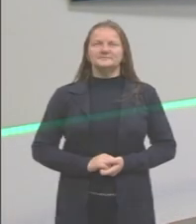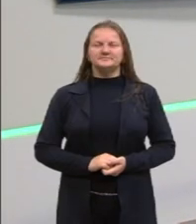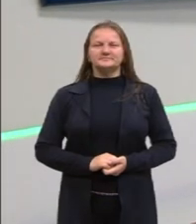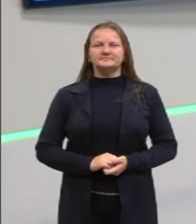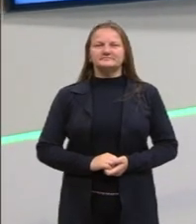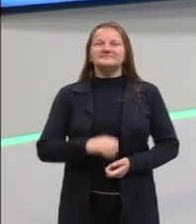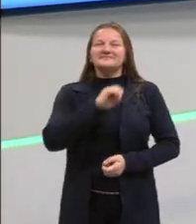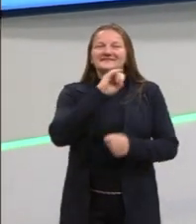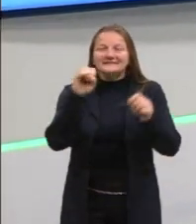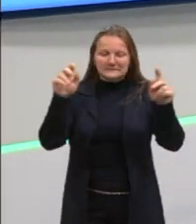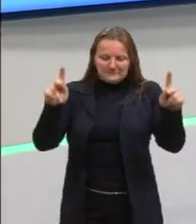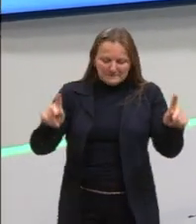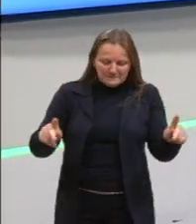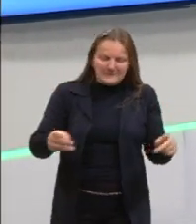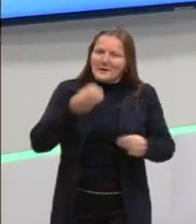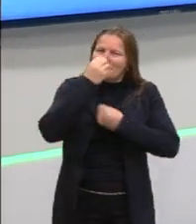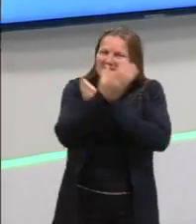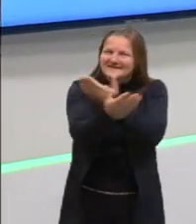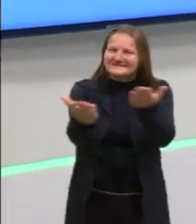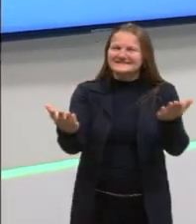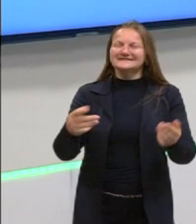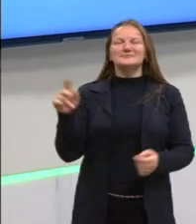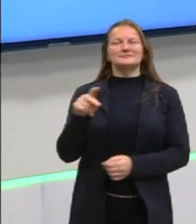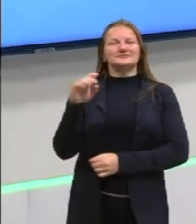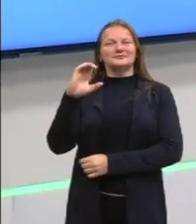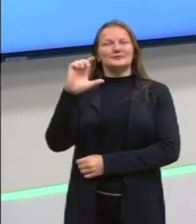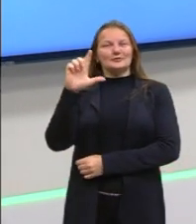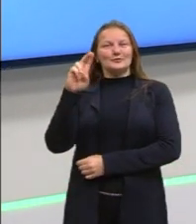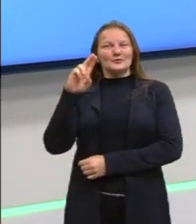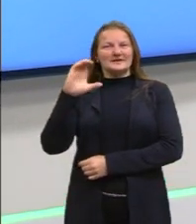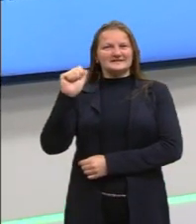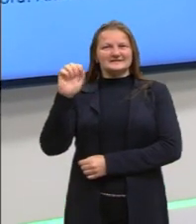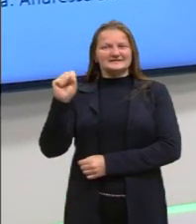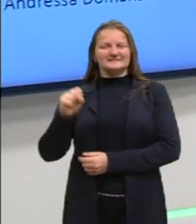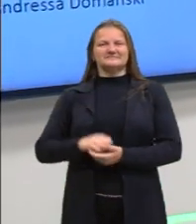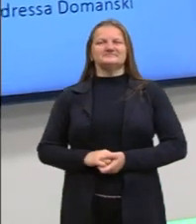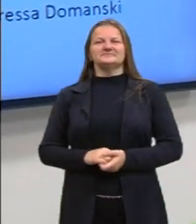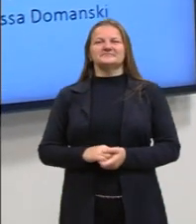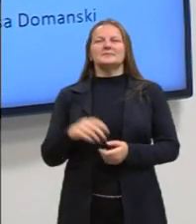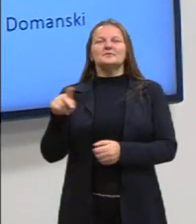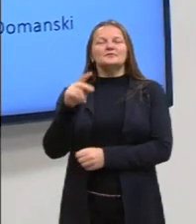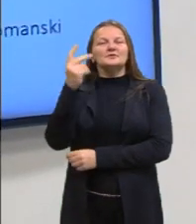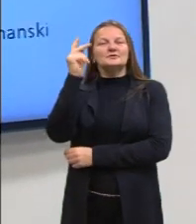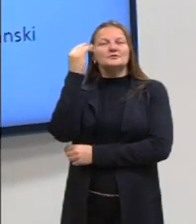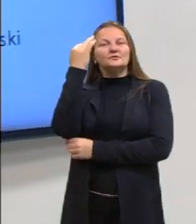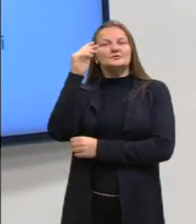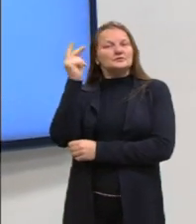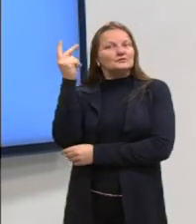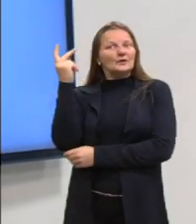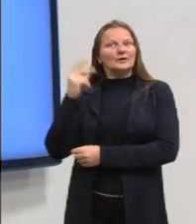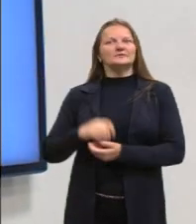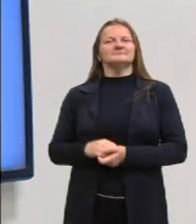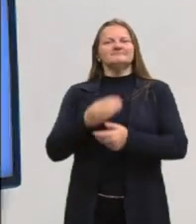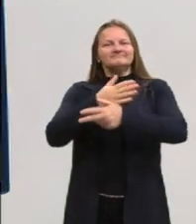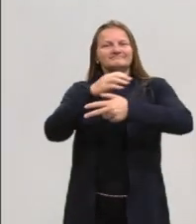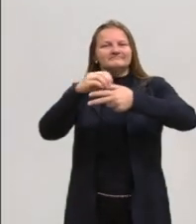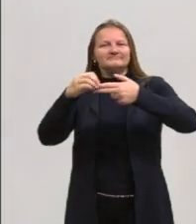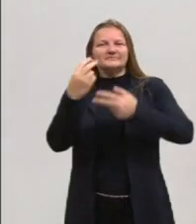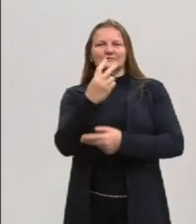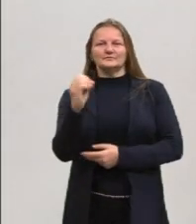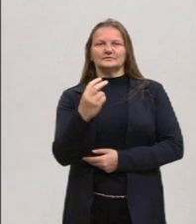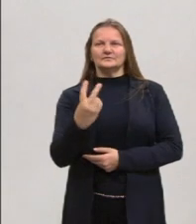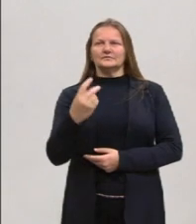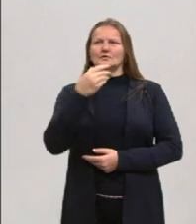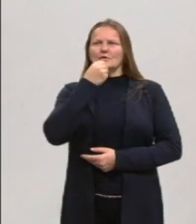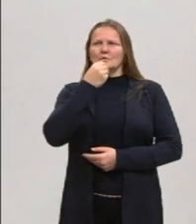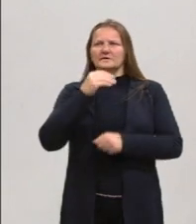E aí pessoal, tudo bem? Eu sou o professor Lucas Labella, professor de história do pré-ENEM RS 2022. Eu sou um